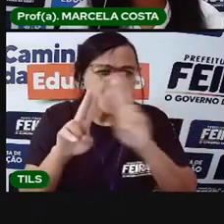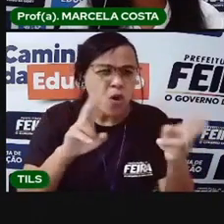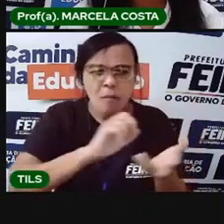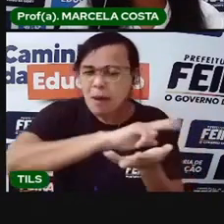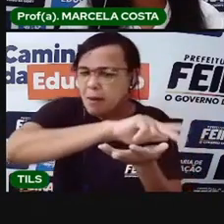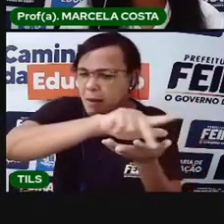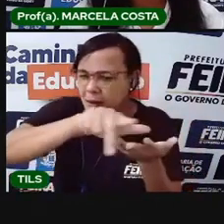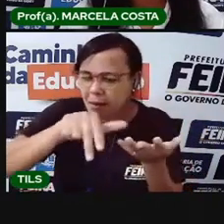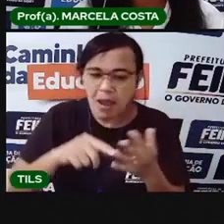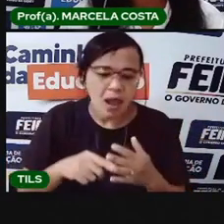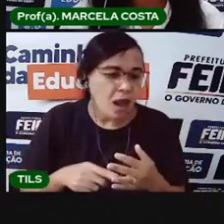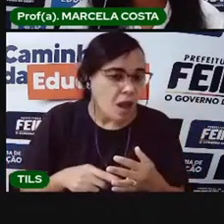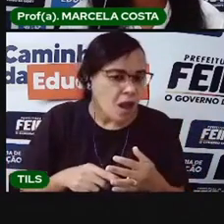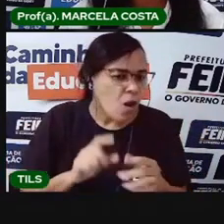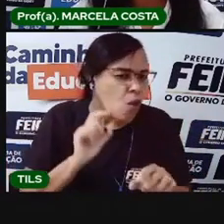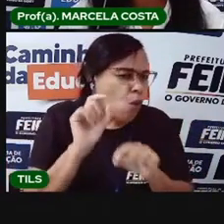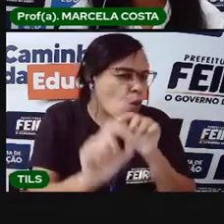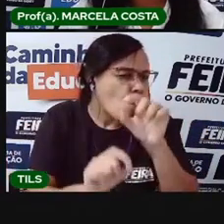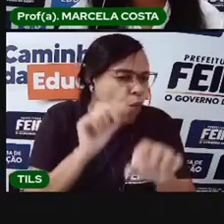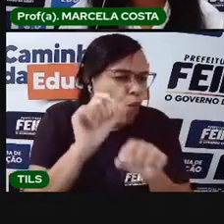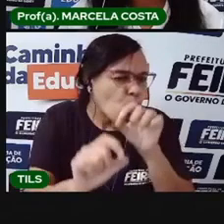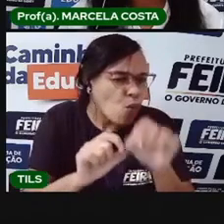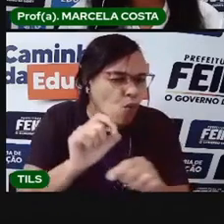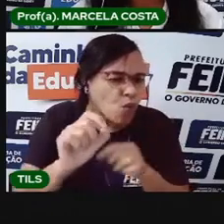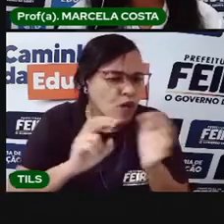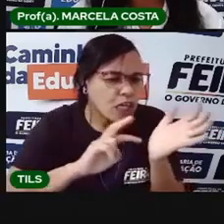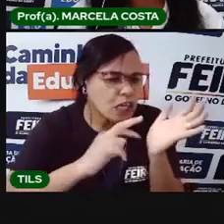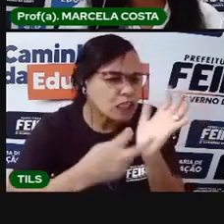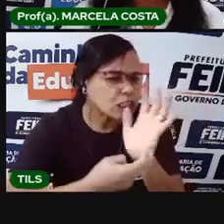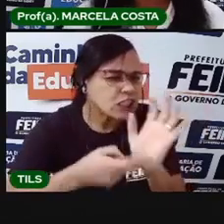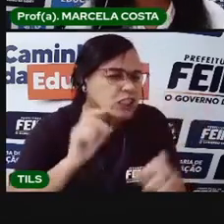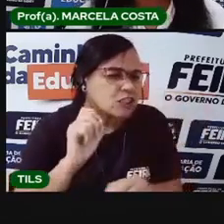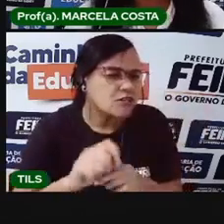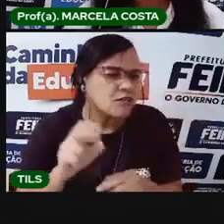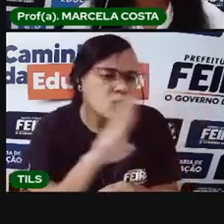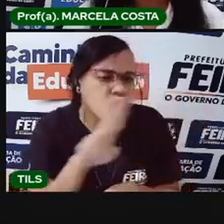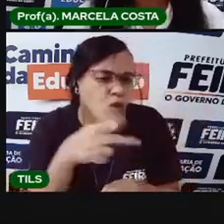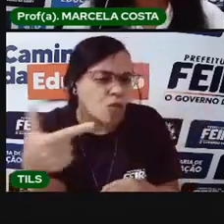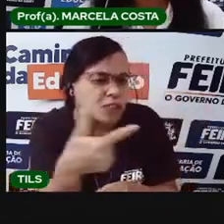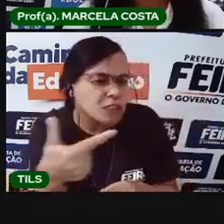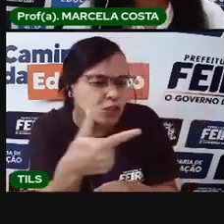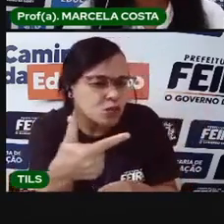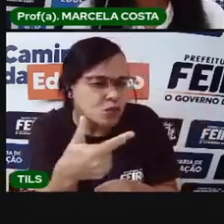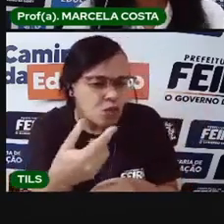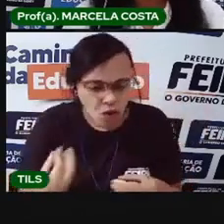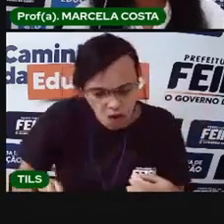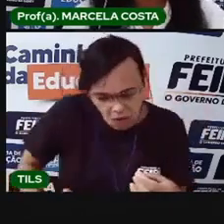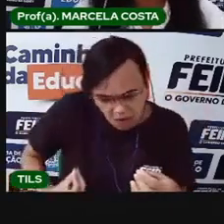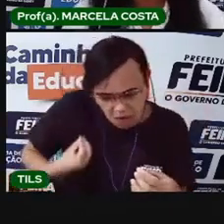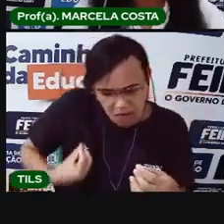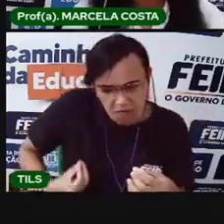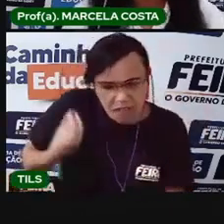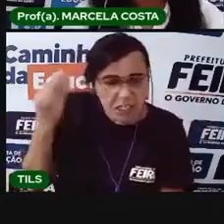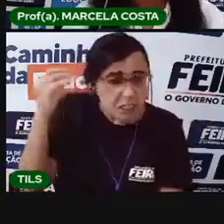O que o seu sobrenome representa para você? São vidas que passam dentro da sua